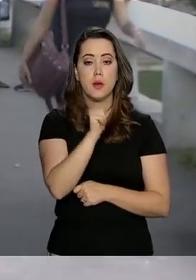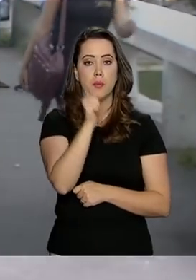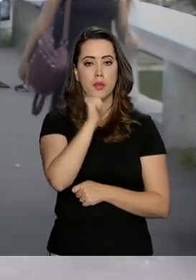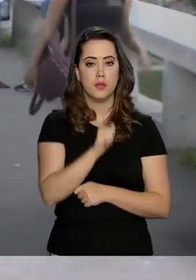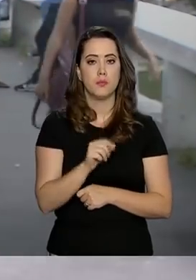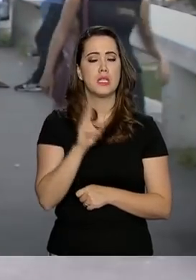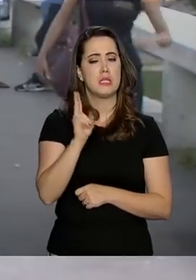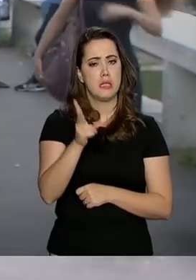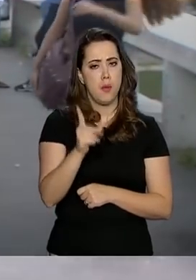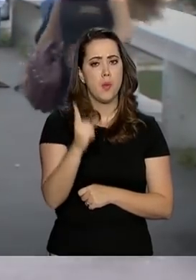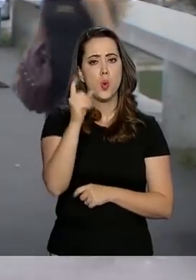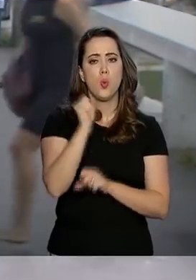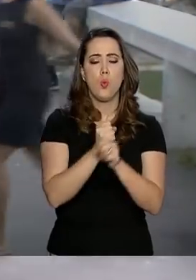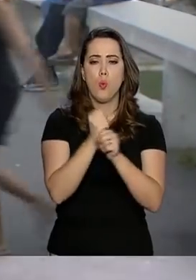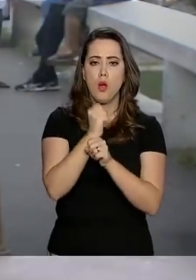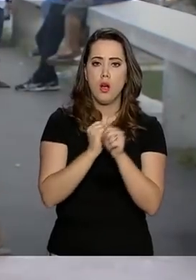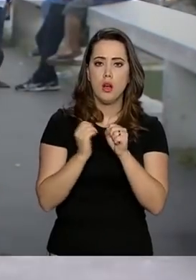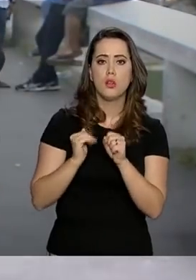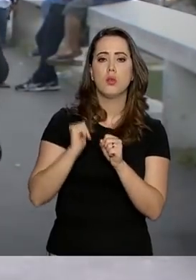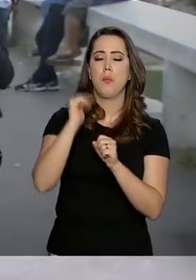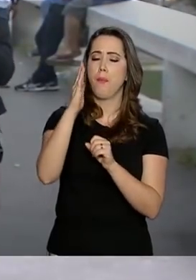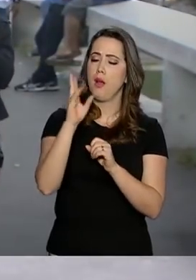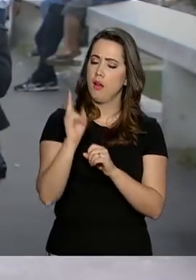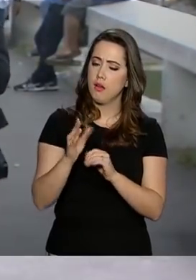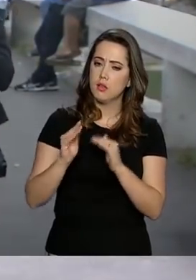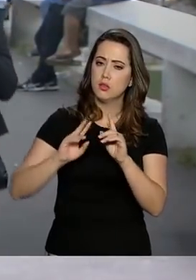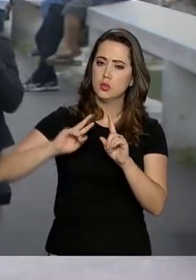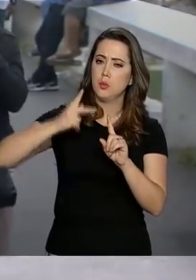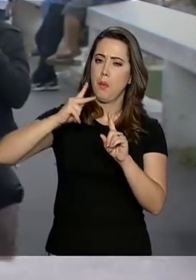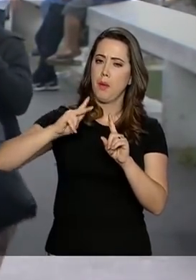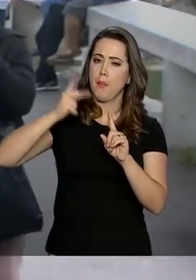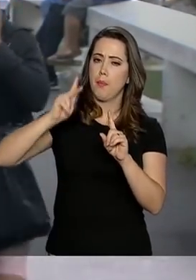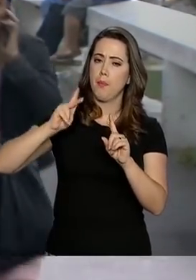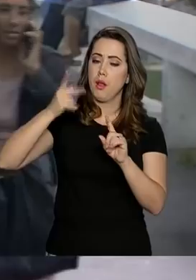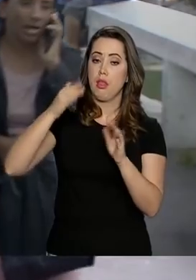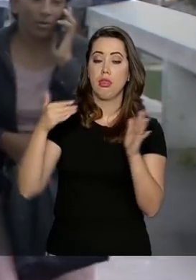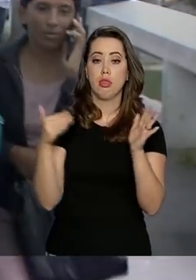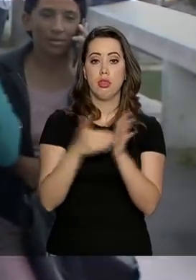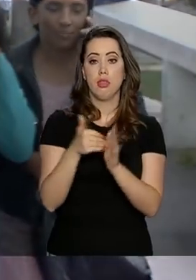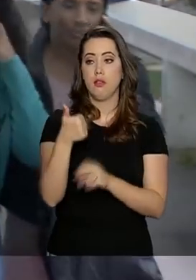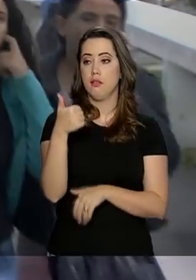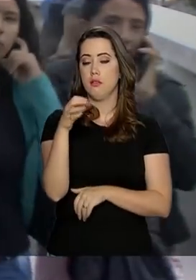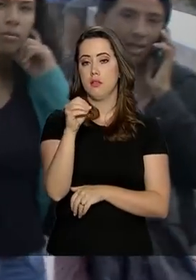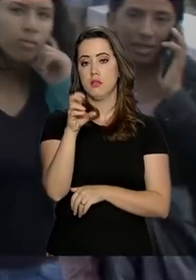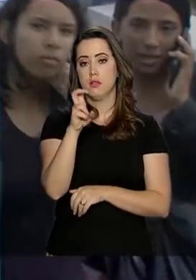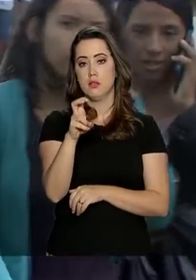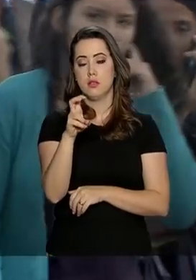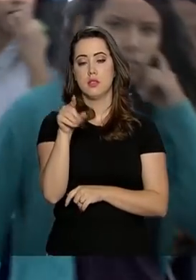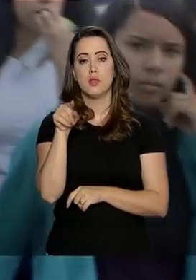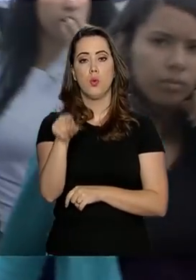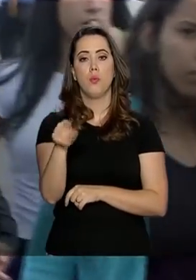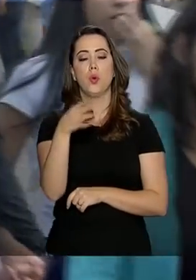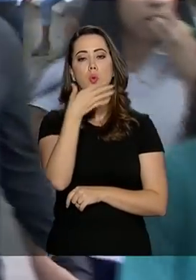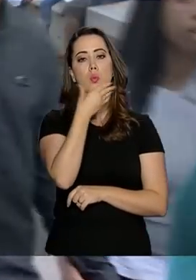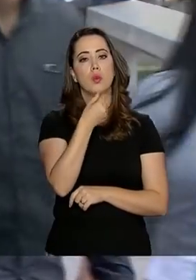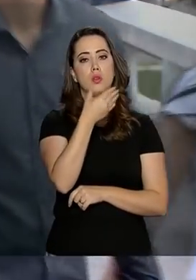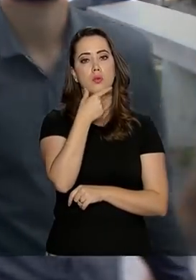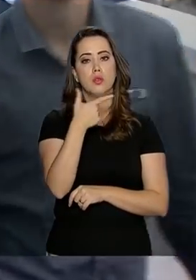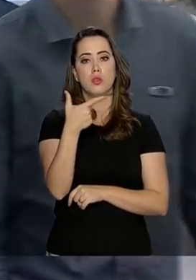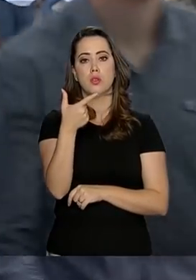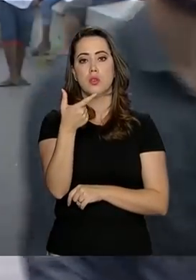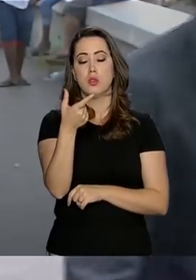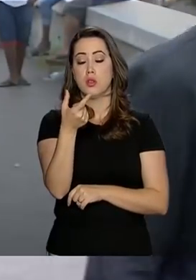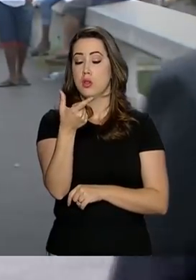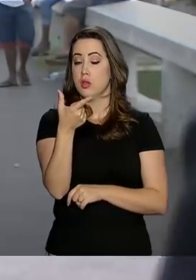A cada ano será necessário mais um ponto na soma, até o limite de 105 pontos para homens em 2028